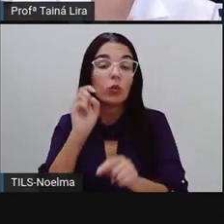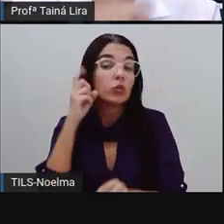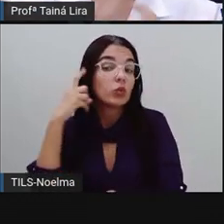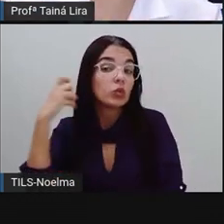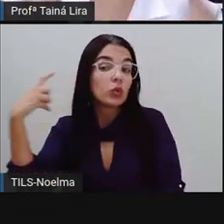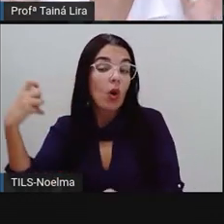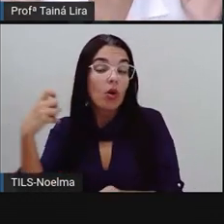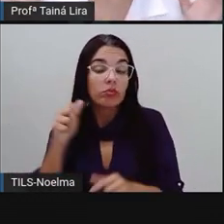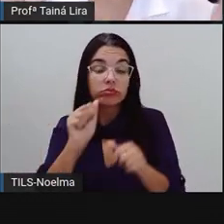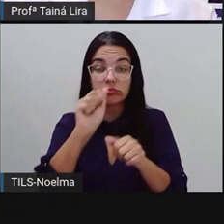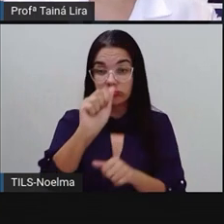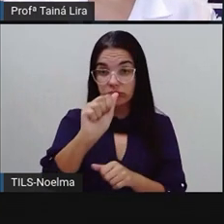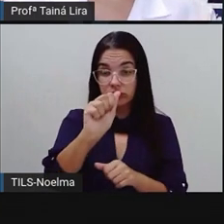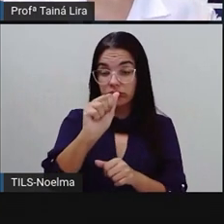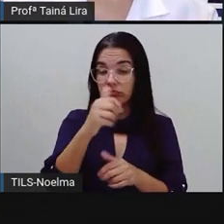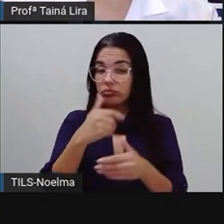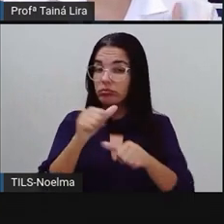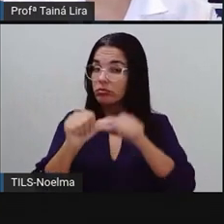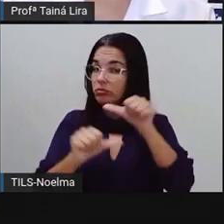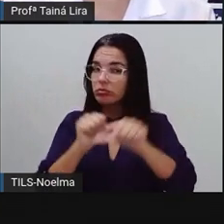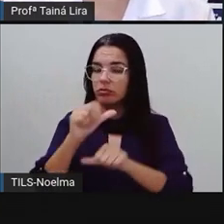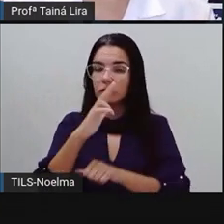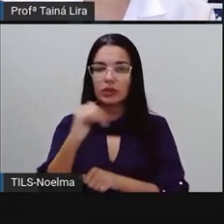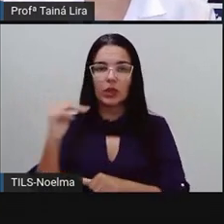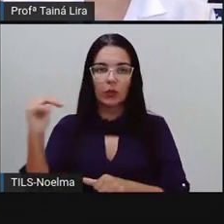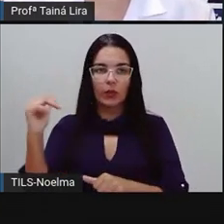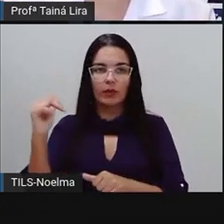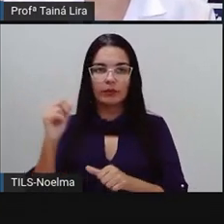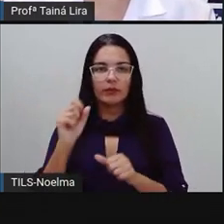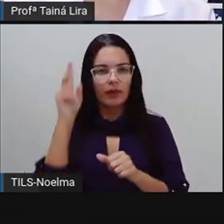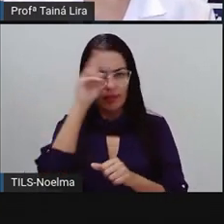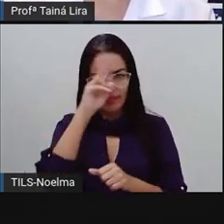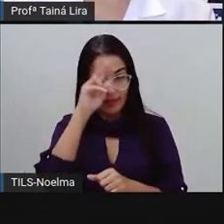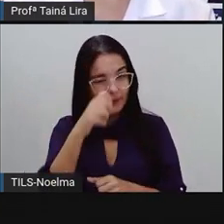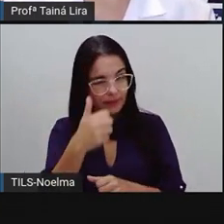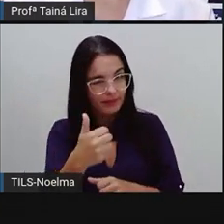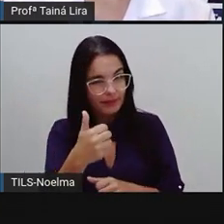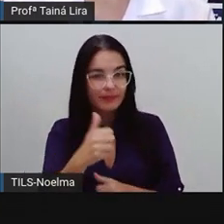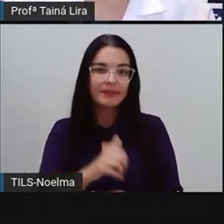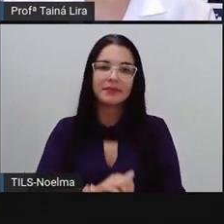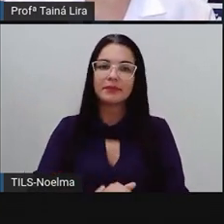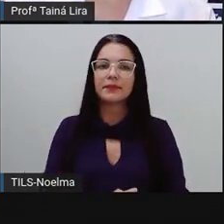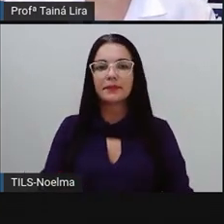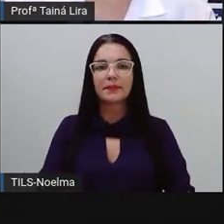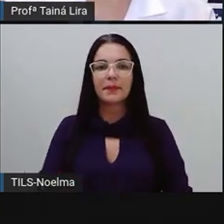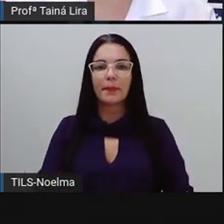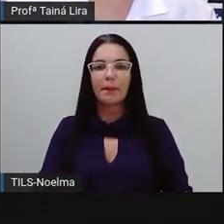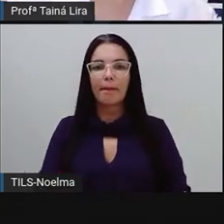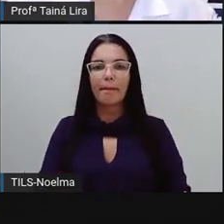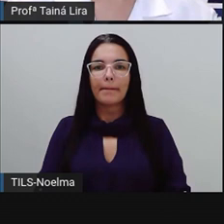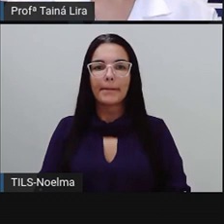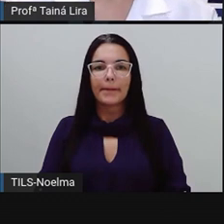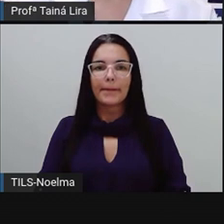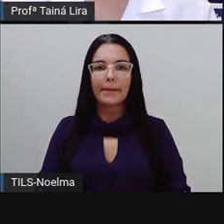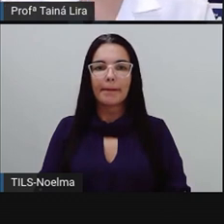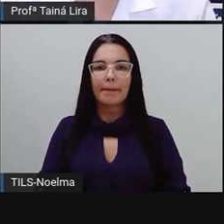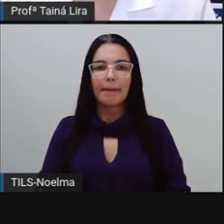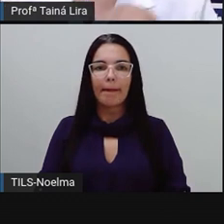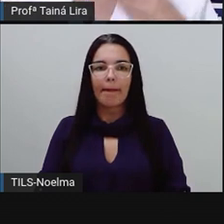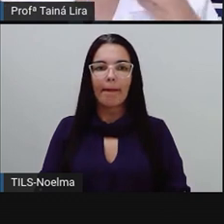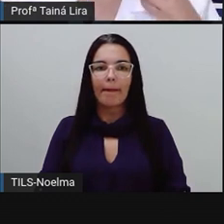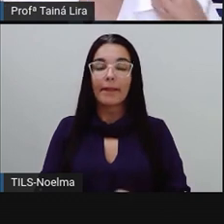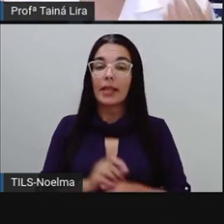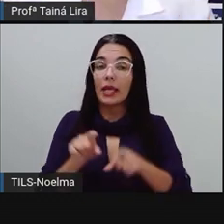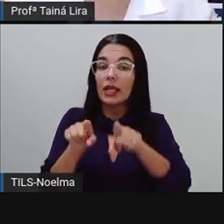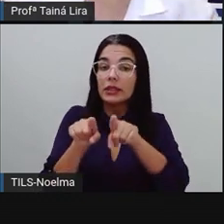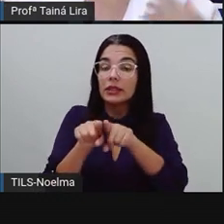A não vai mudar, certo? Quem lembra disso? Ah, muito bem. Então, além